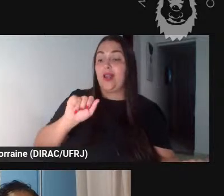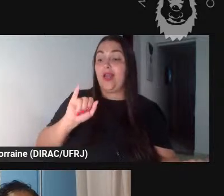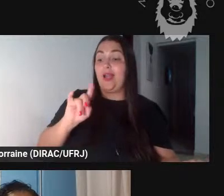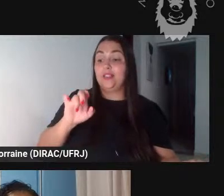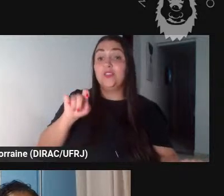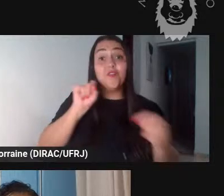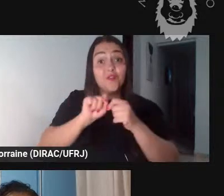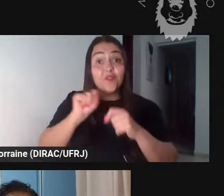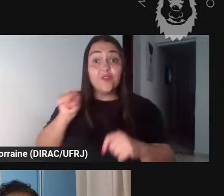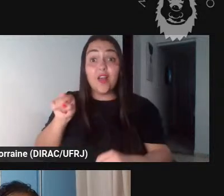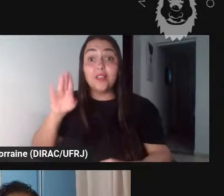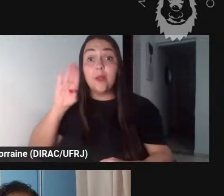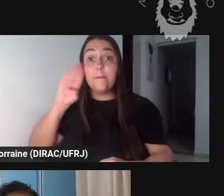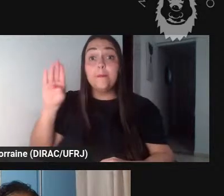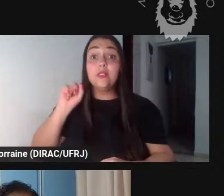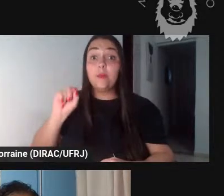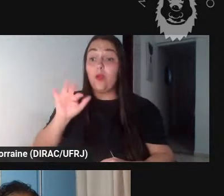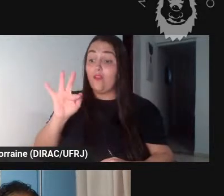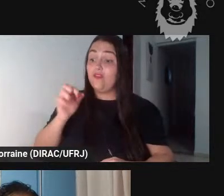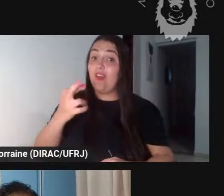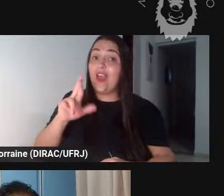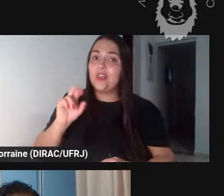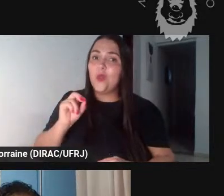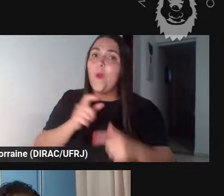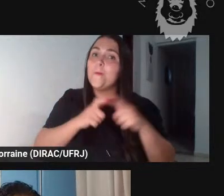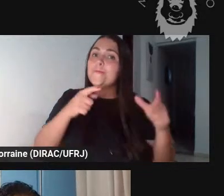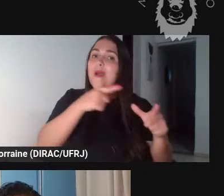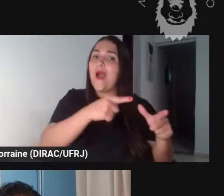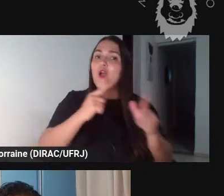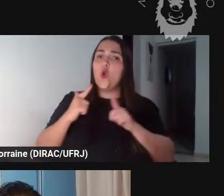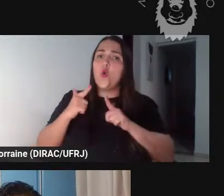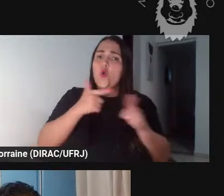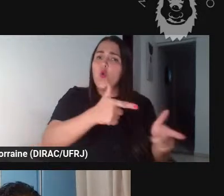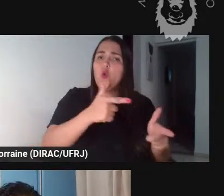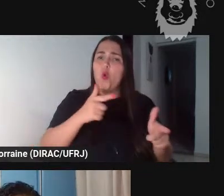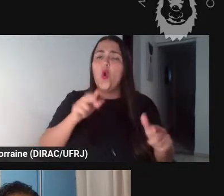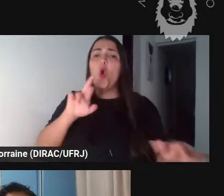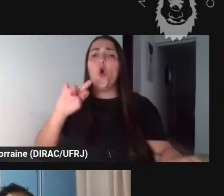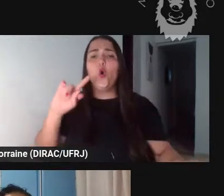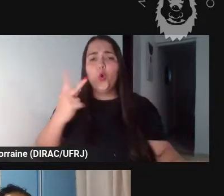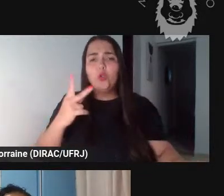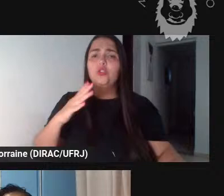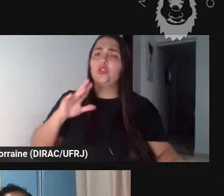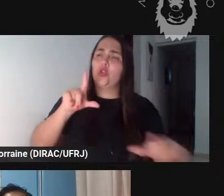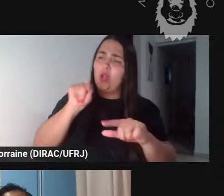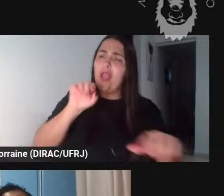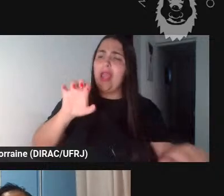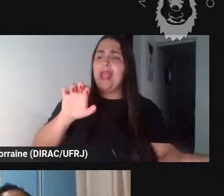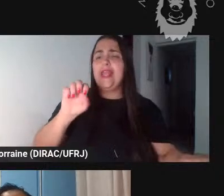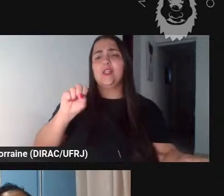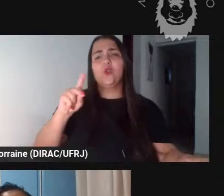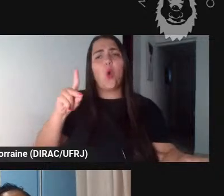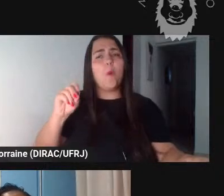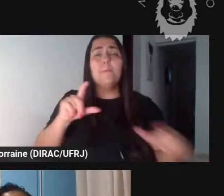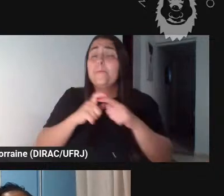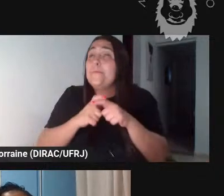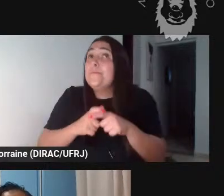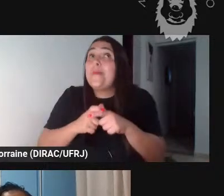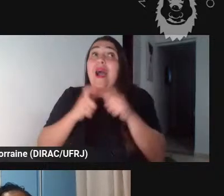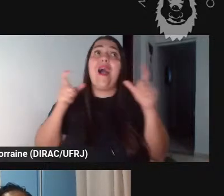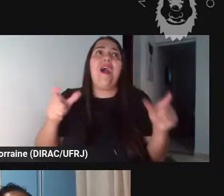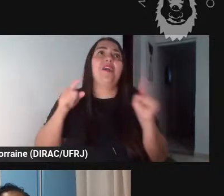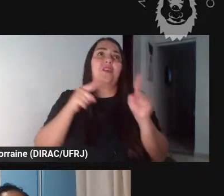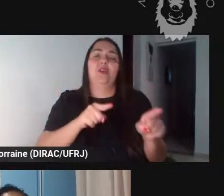especialmente com Fedro a maioria escolhe Exoco a Ruth Rocha escolheu Exoco a maioria escolhe